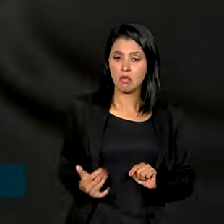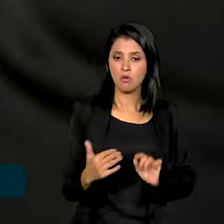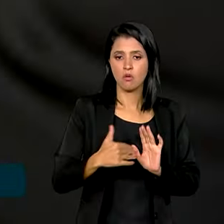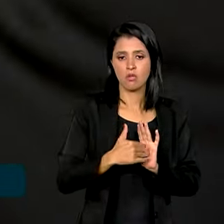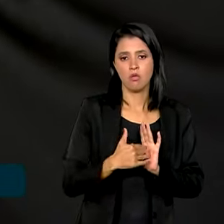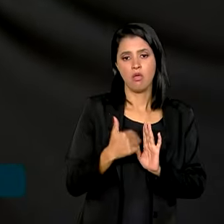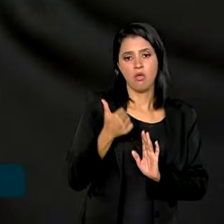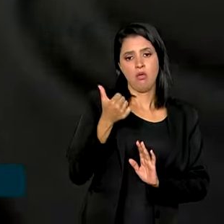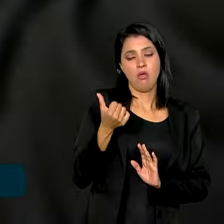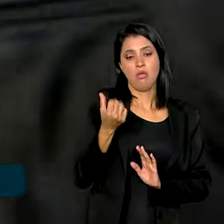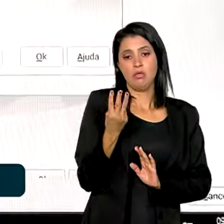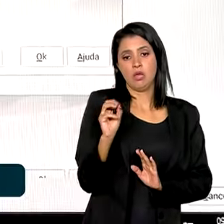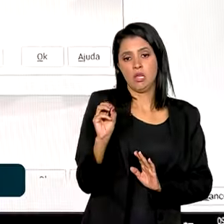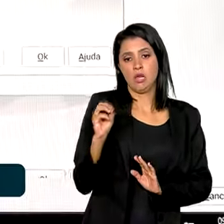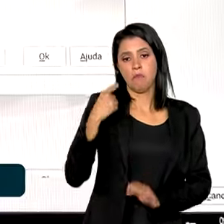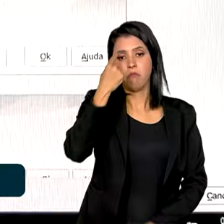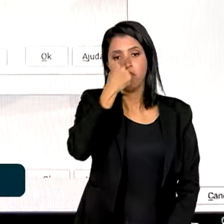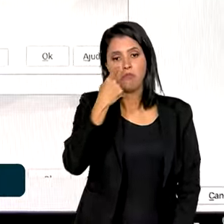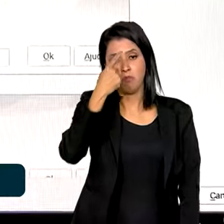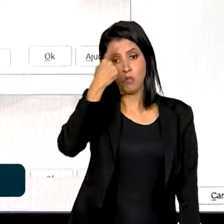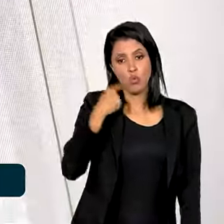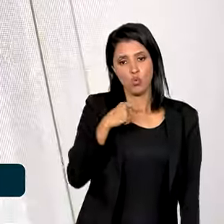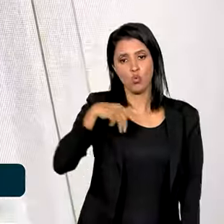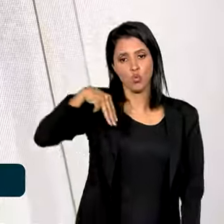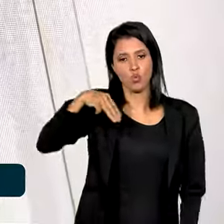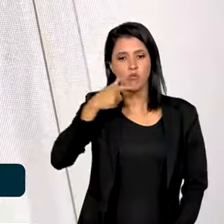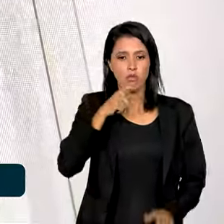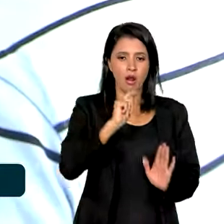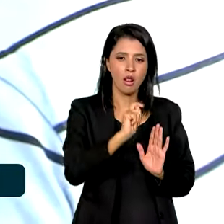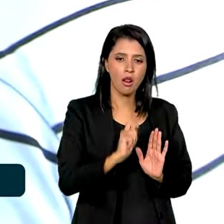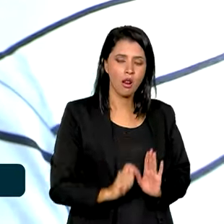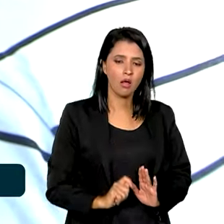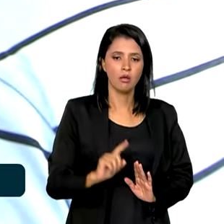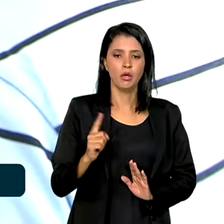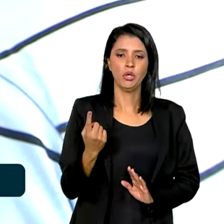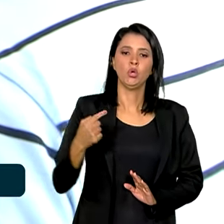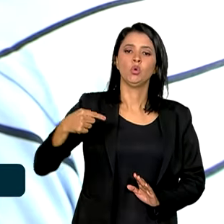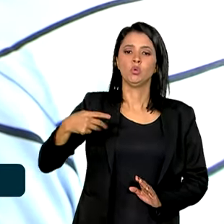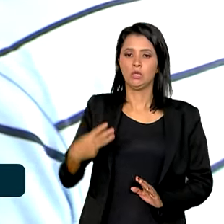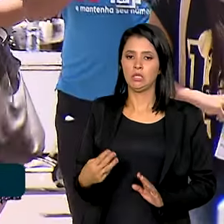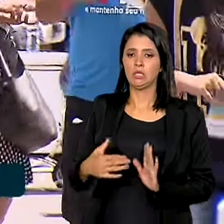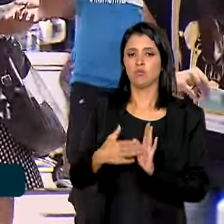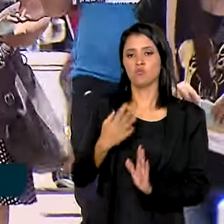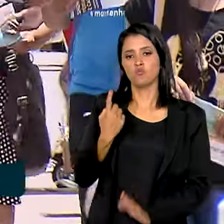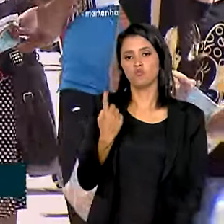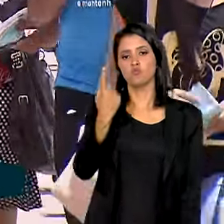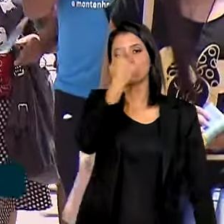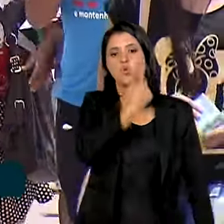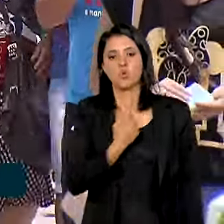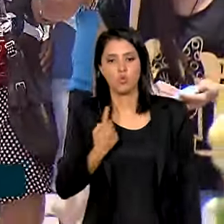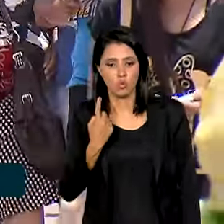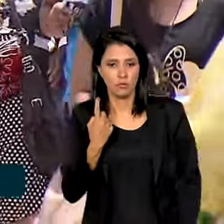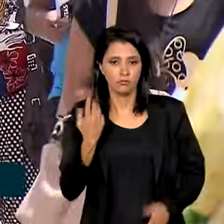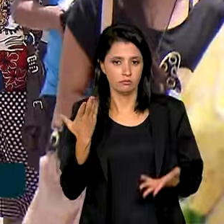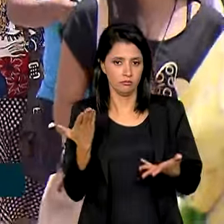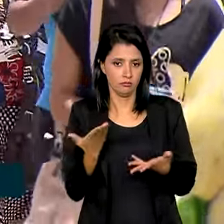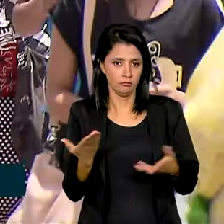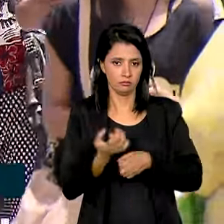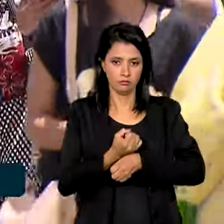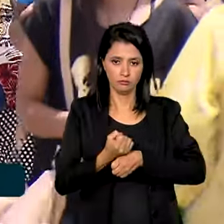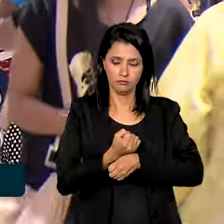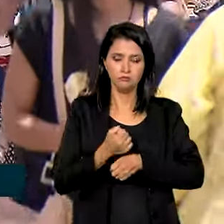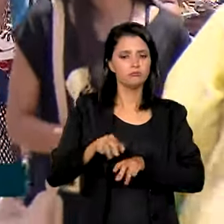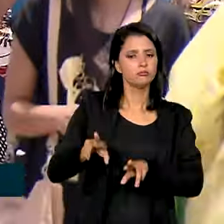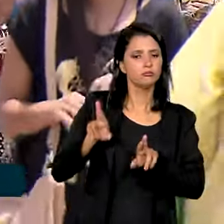meia hora para preencher a declaração e um terço até uma hora. Este ano, a